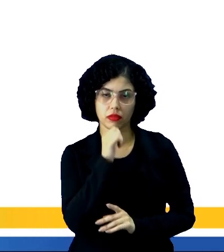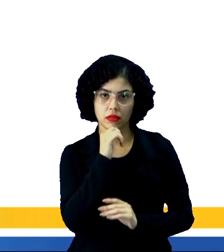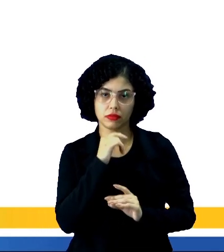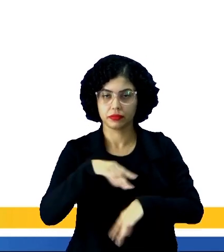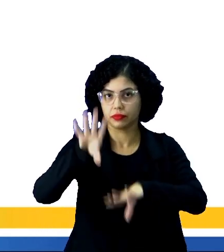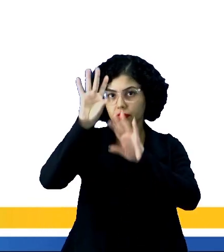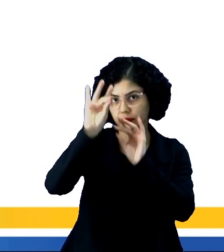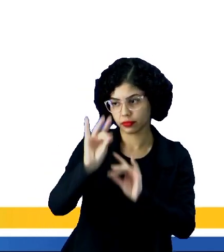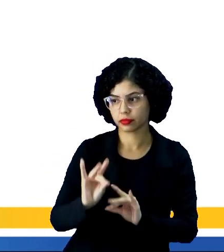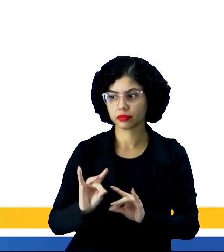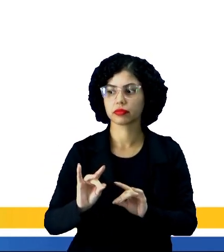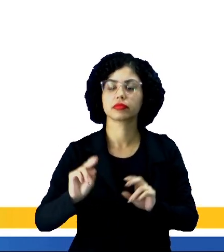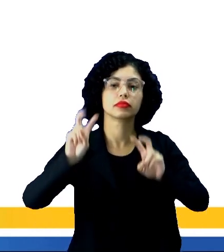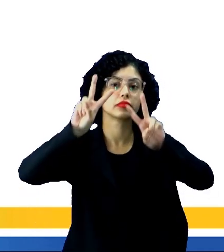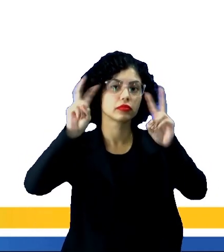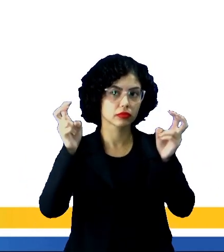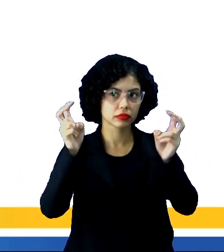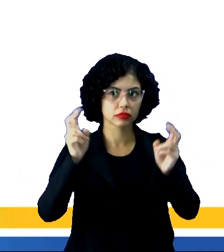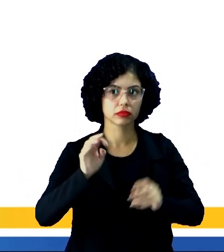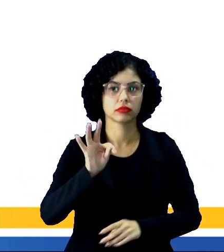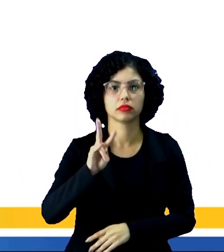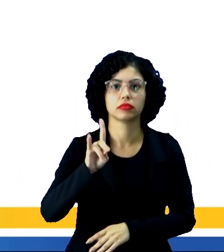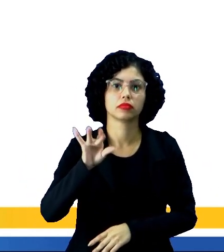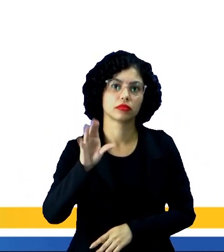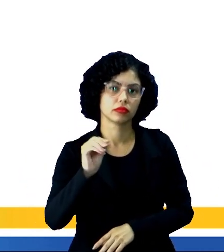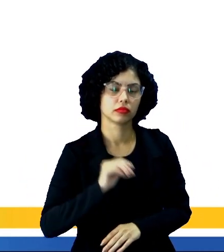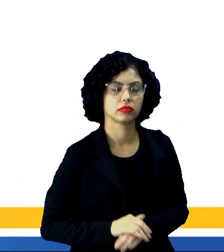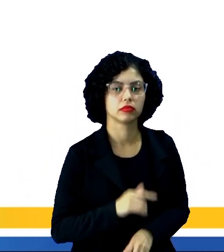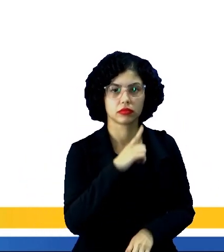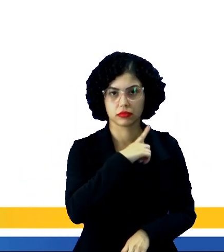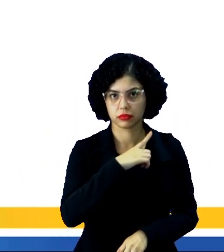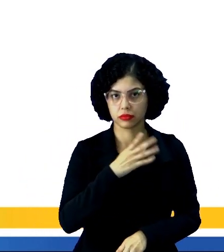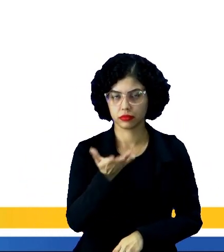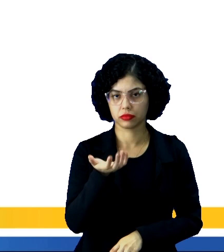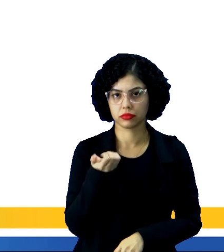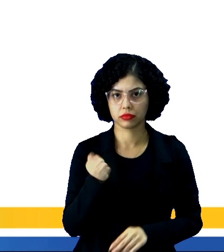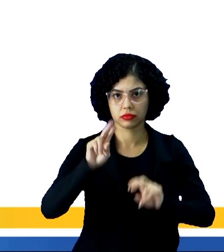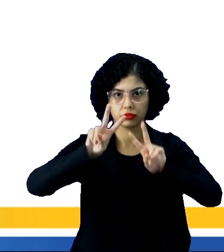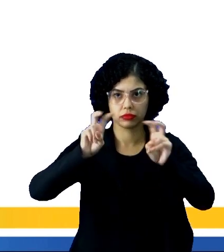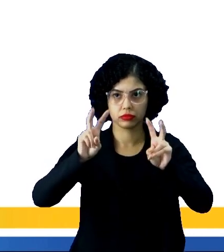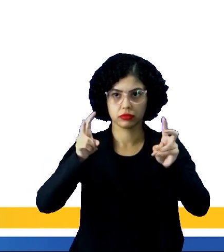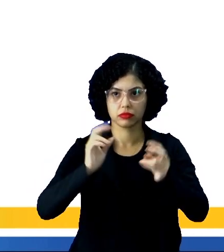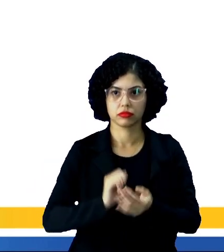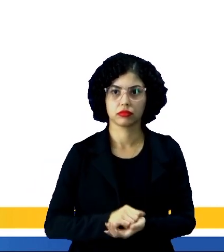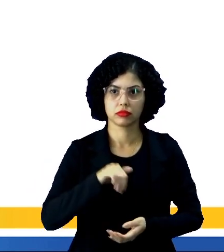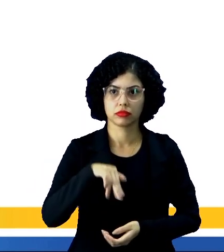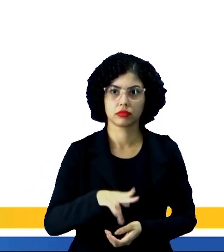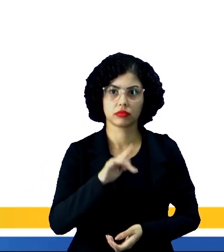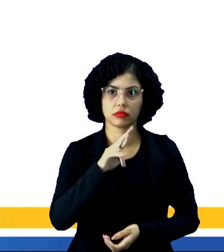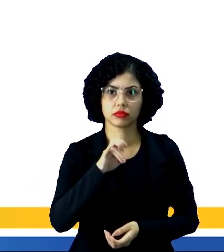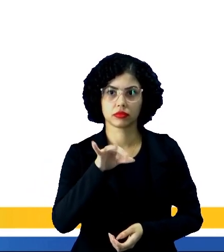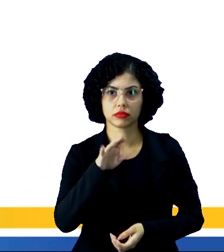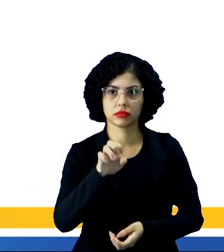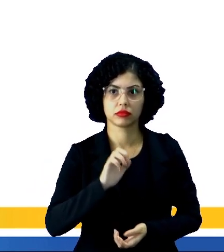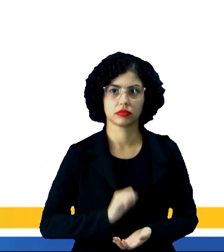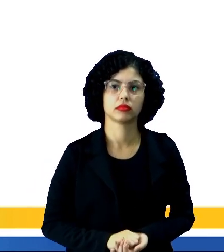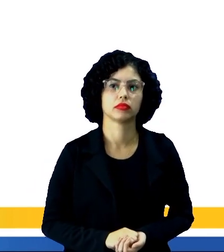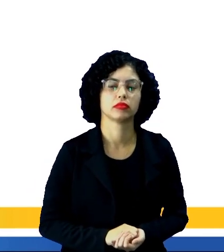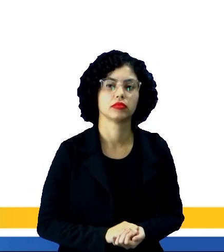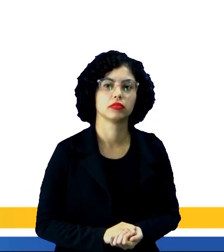né? Destacada, chamamos de título, que também recebe o nome de manchete, como vocês estão vendo.